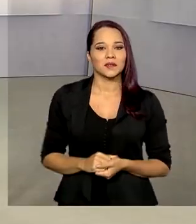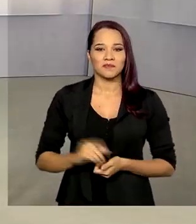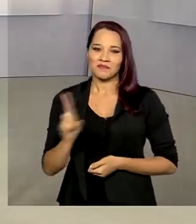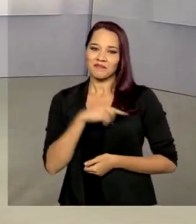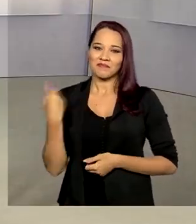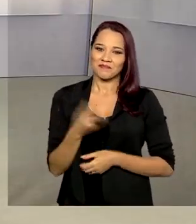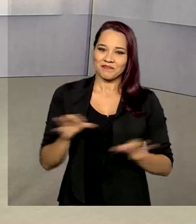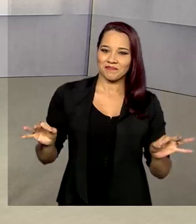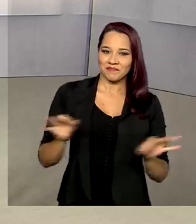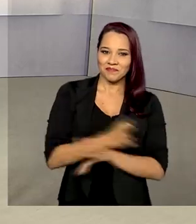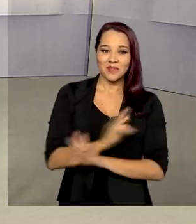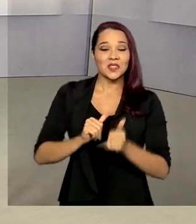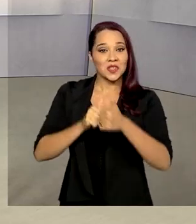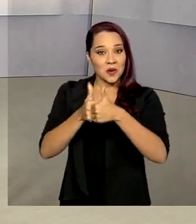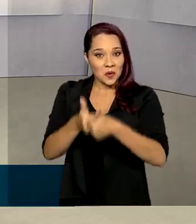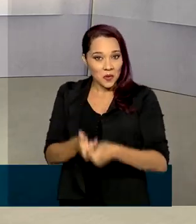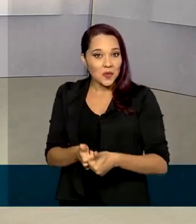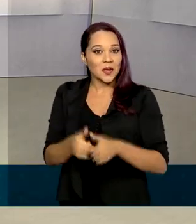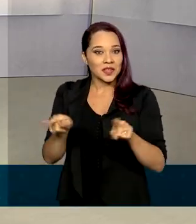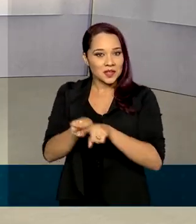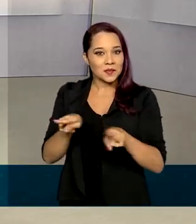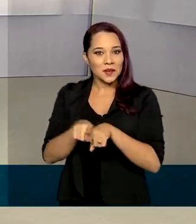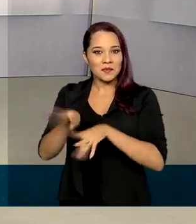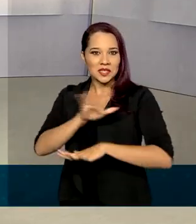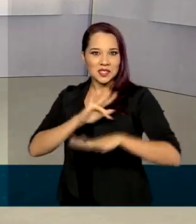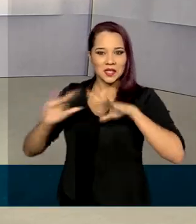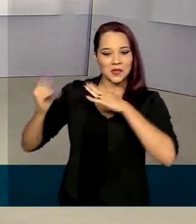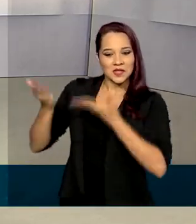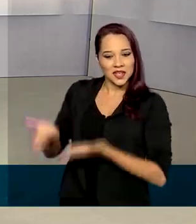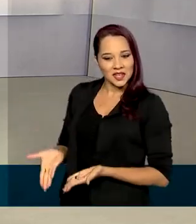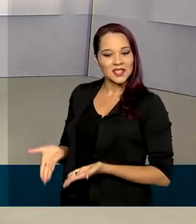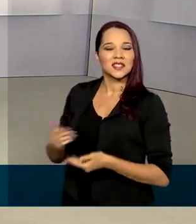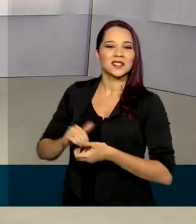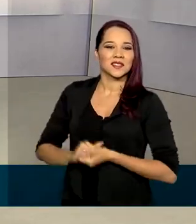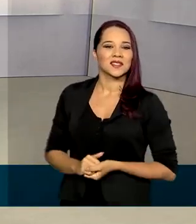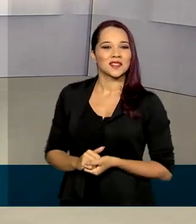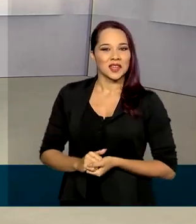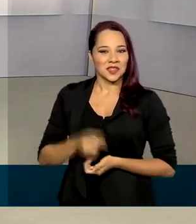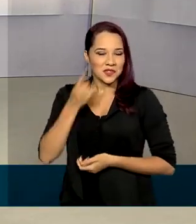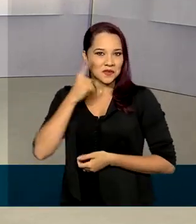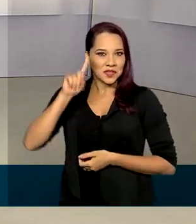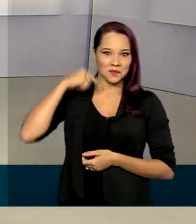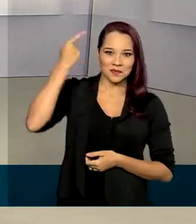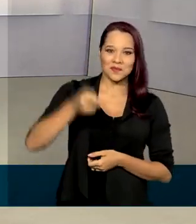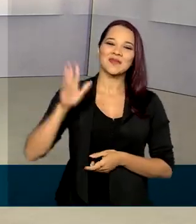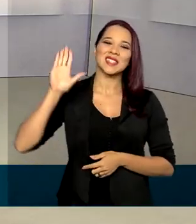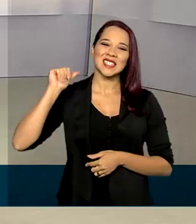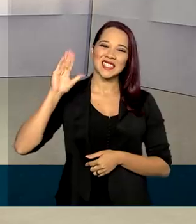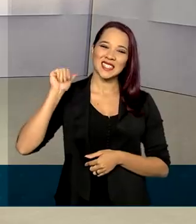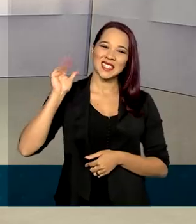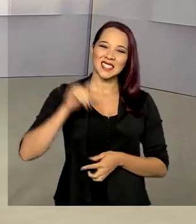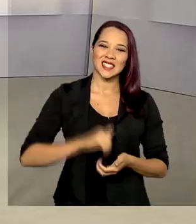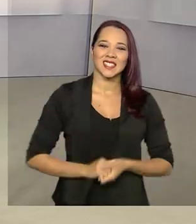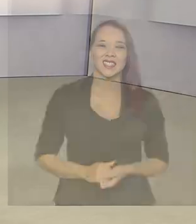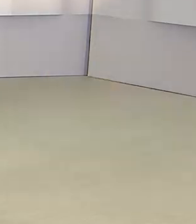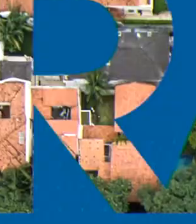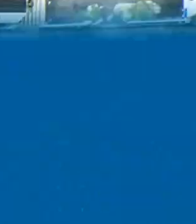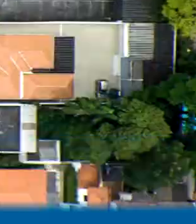A gente fica por aqui. Você pode nos acompanhar também pelas redes sociais. Nos vemos na próxima edição. Até lá!